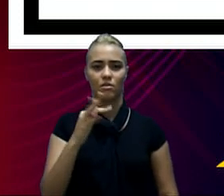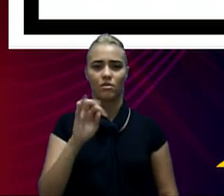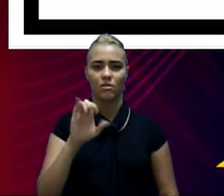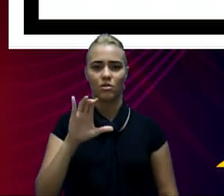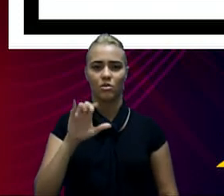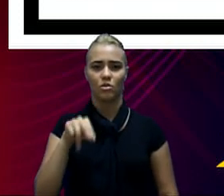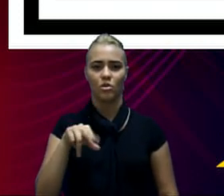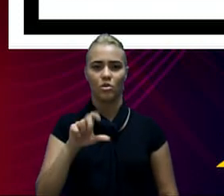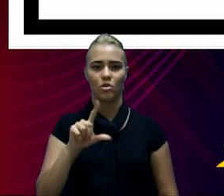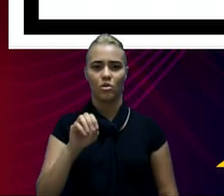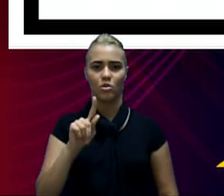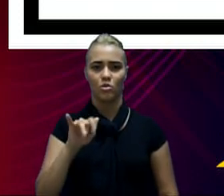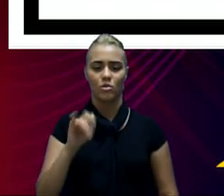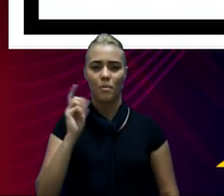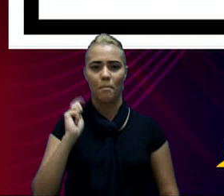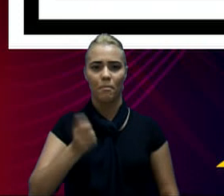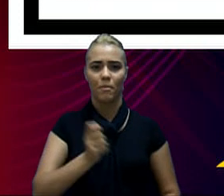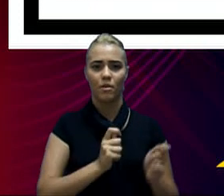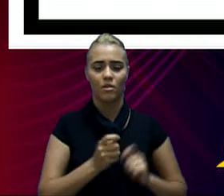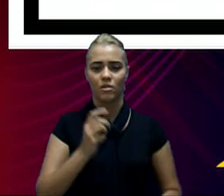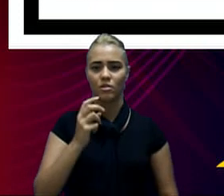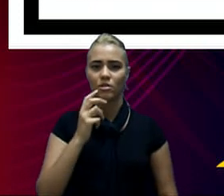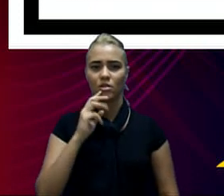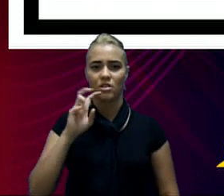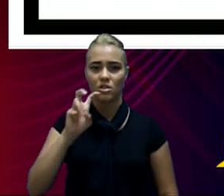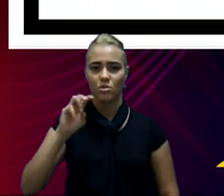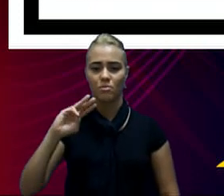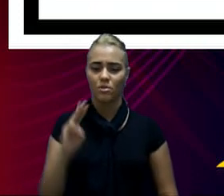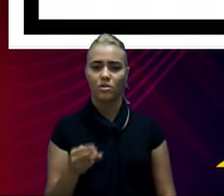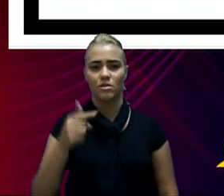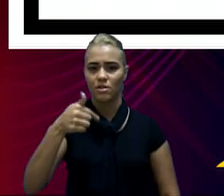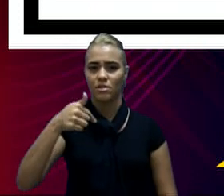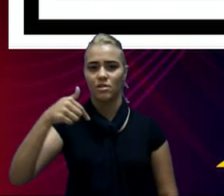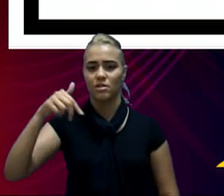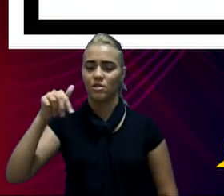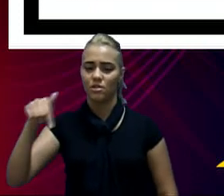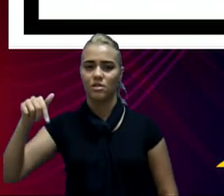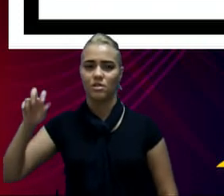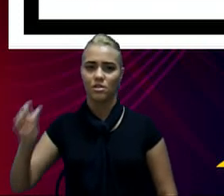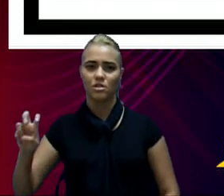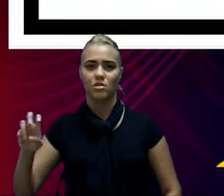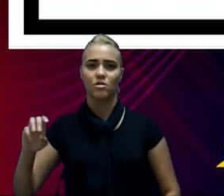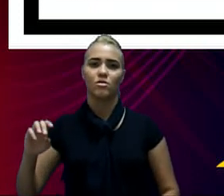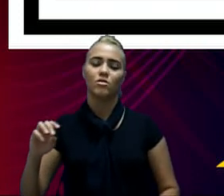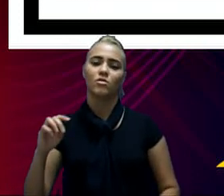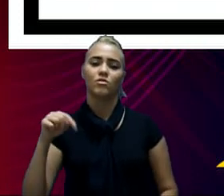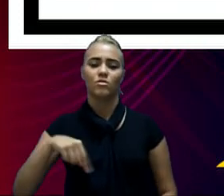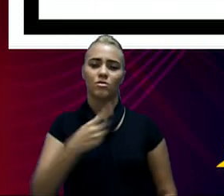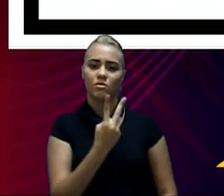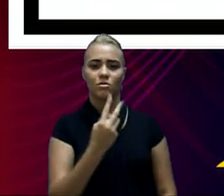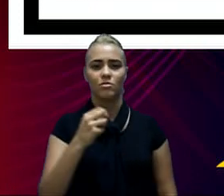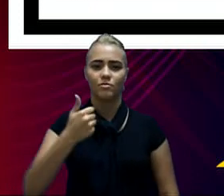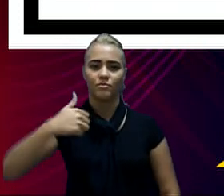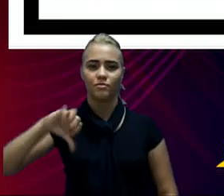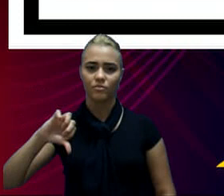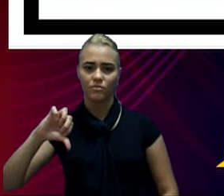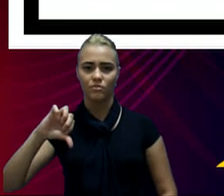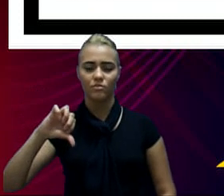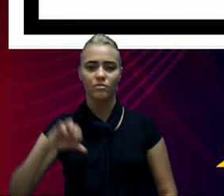R$ 6,856,00, contra R 5,775,00, em 2019.